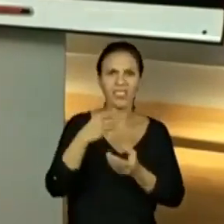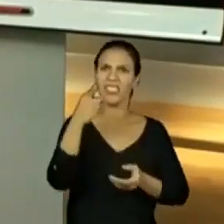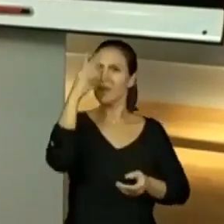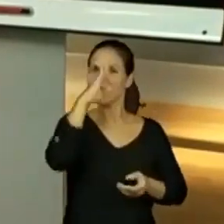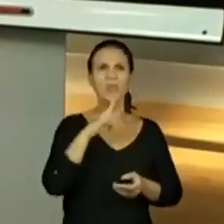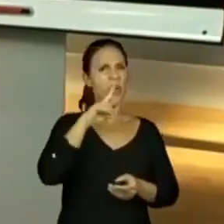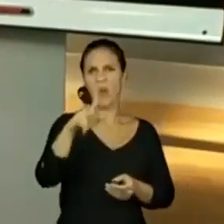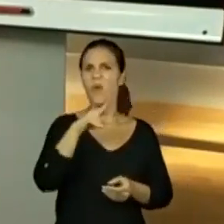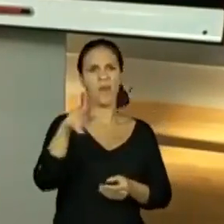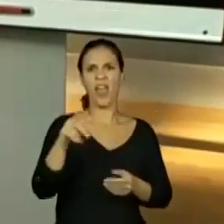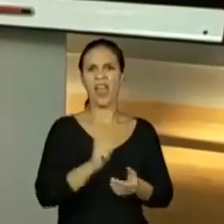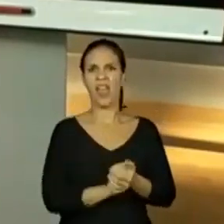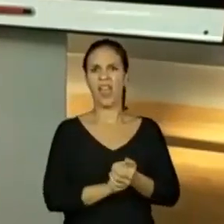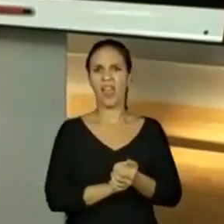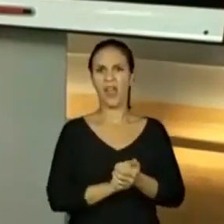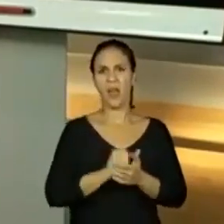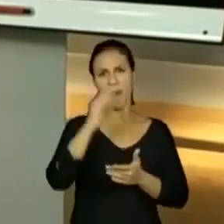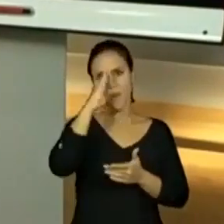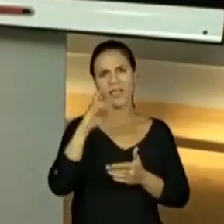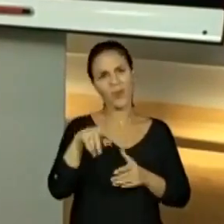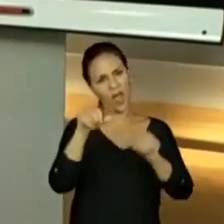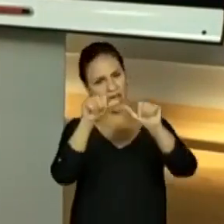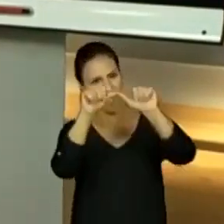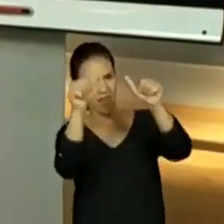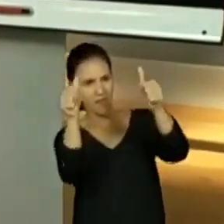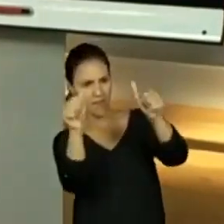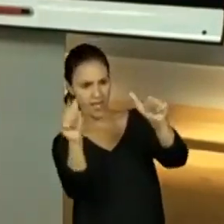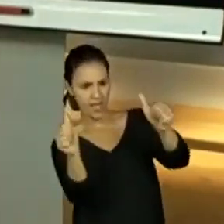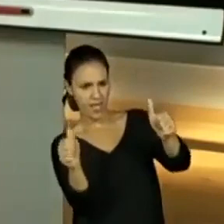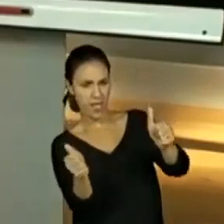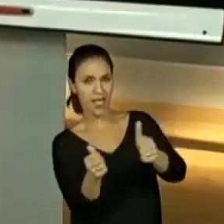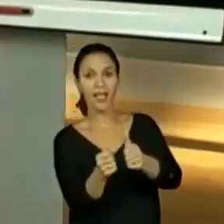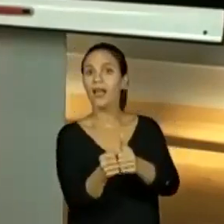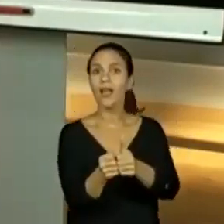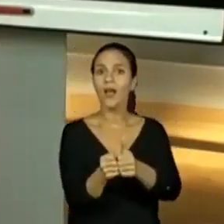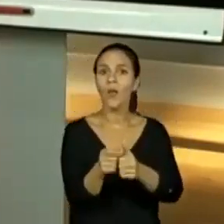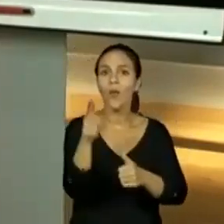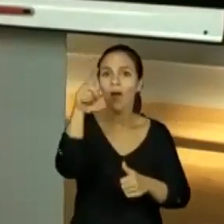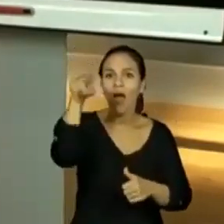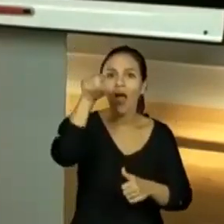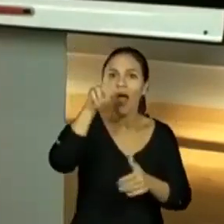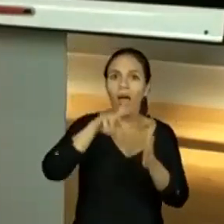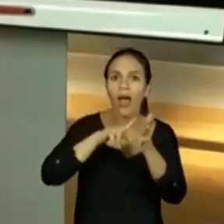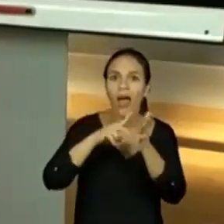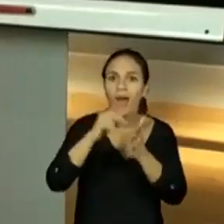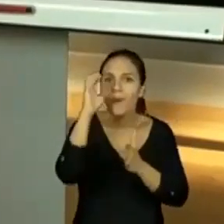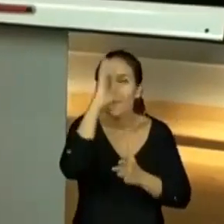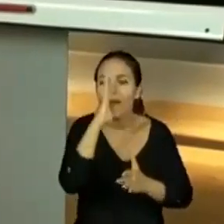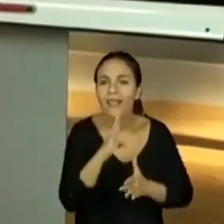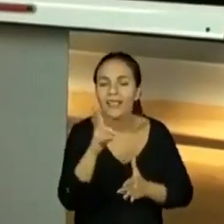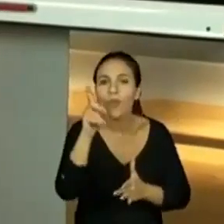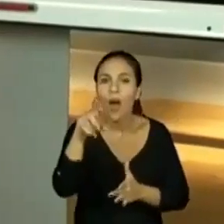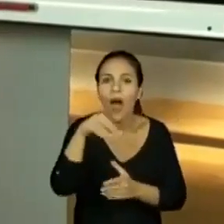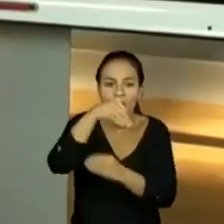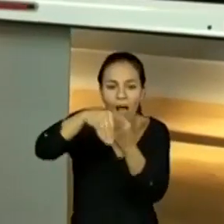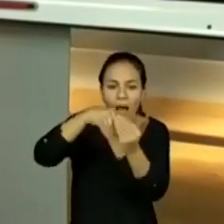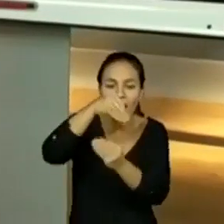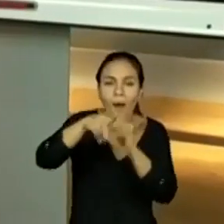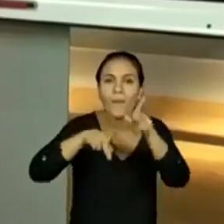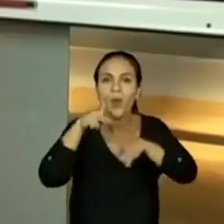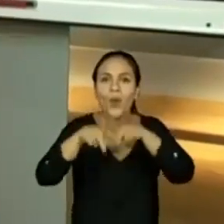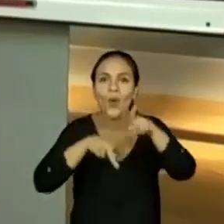não é o Brasil. O Brasil é o Brasil. Não tem nada. Não, esse é o Brasil. Isto é a miscigenação.